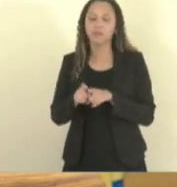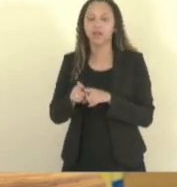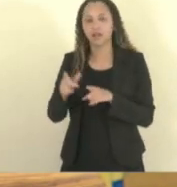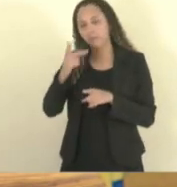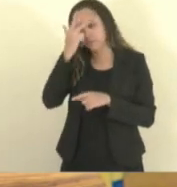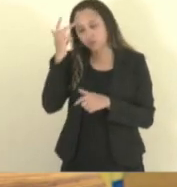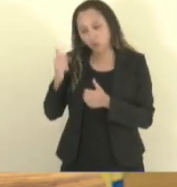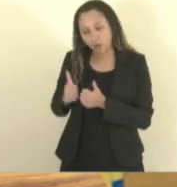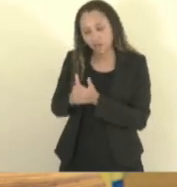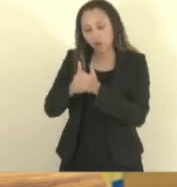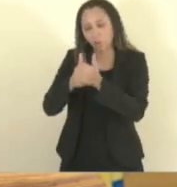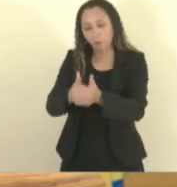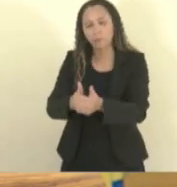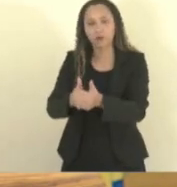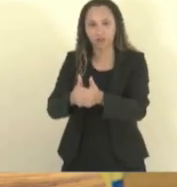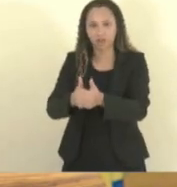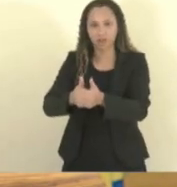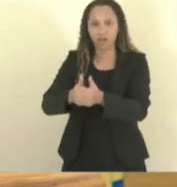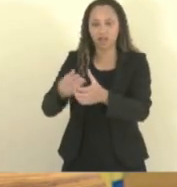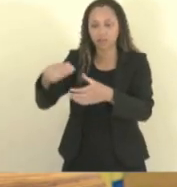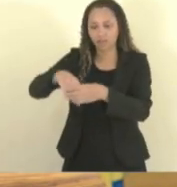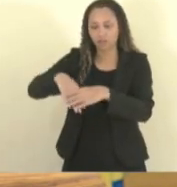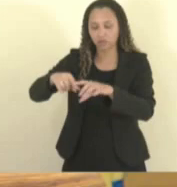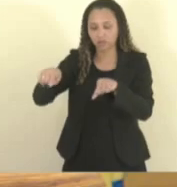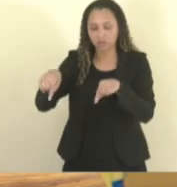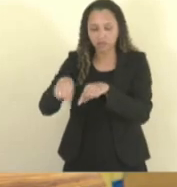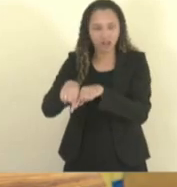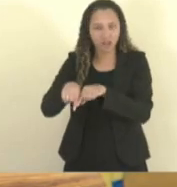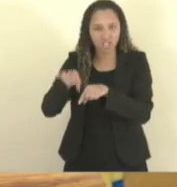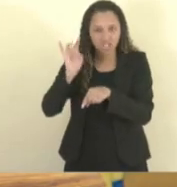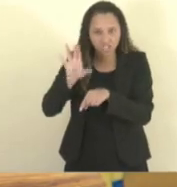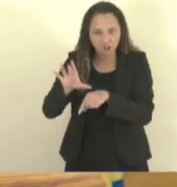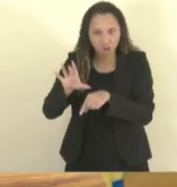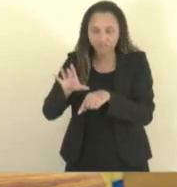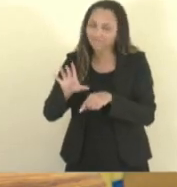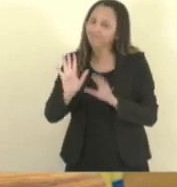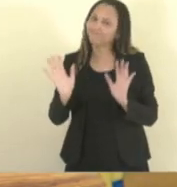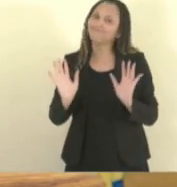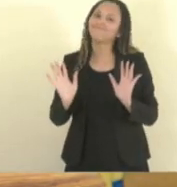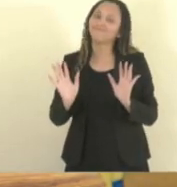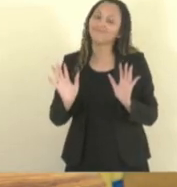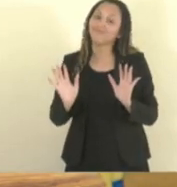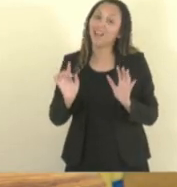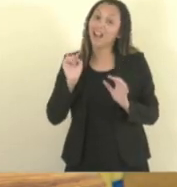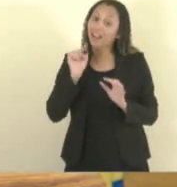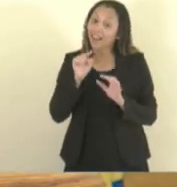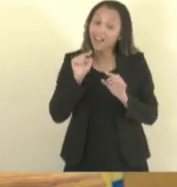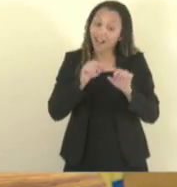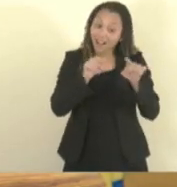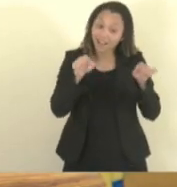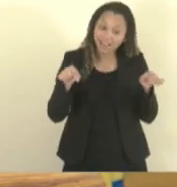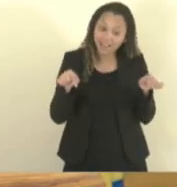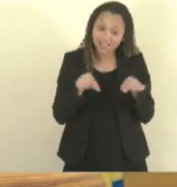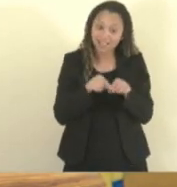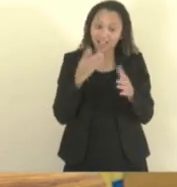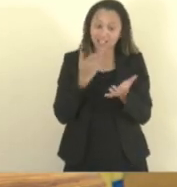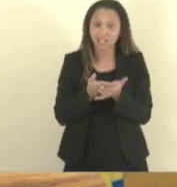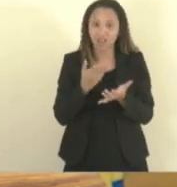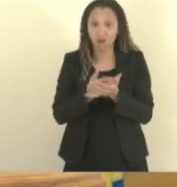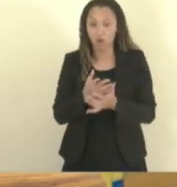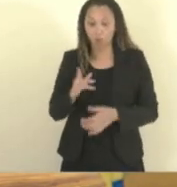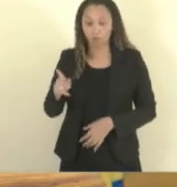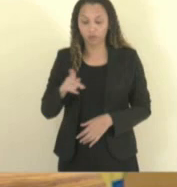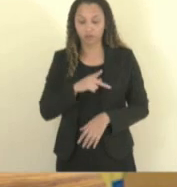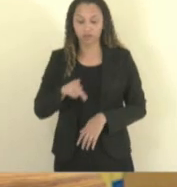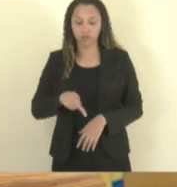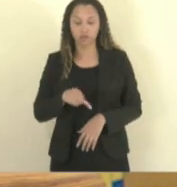se lá na ponta, lá na sala de aula, o professor regente e o gestor